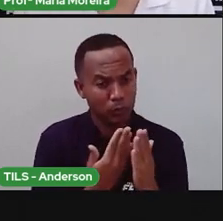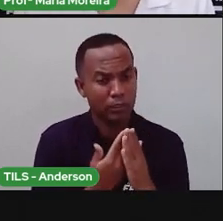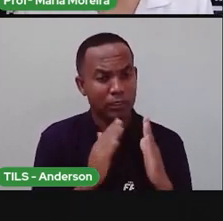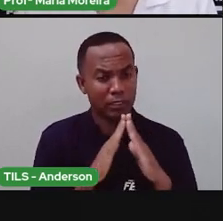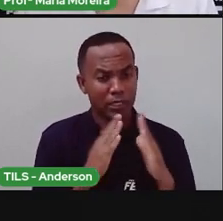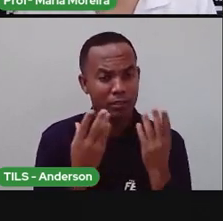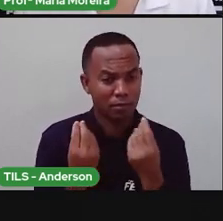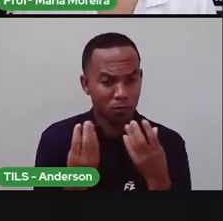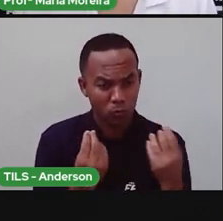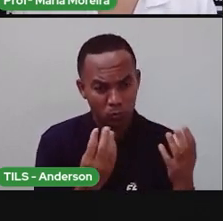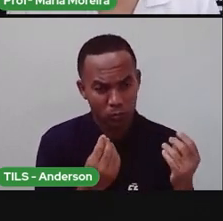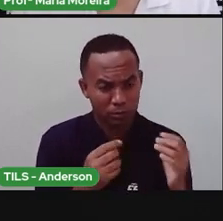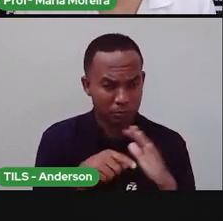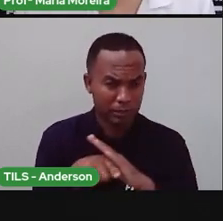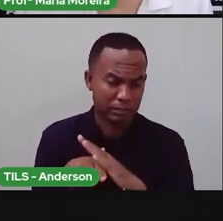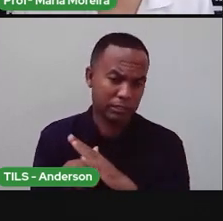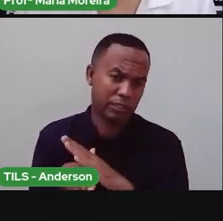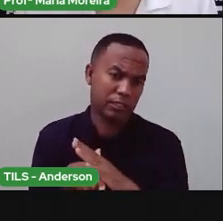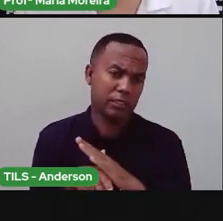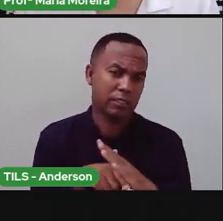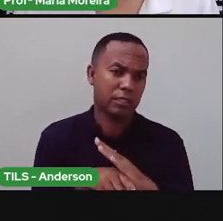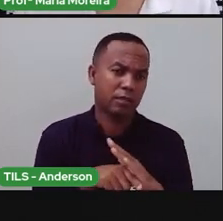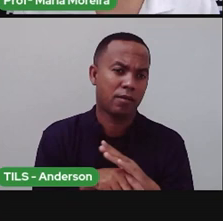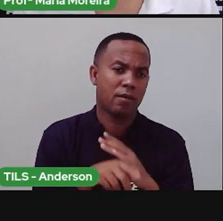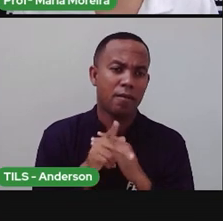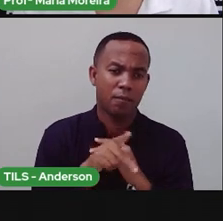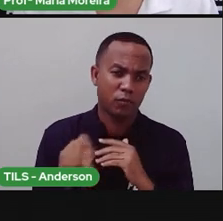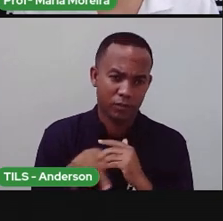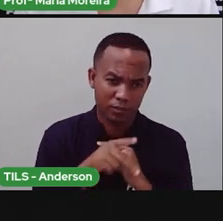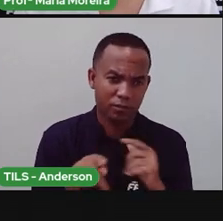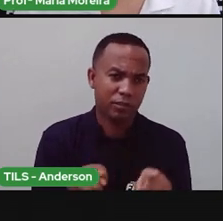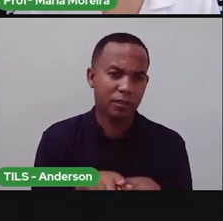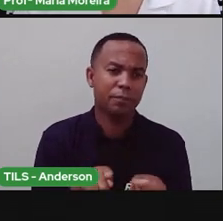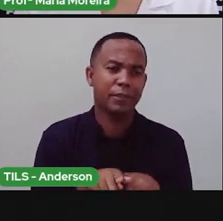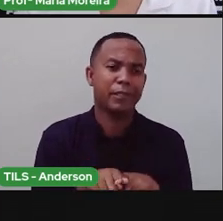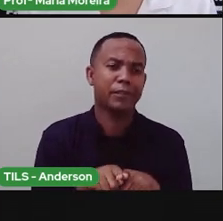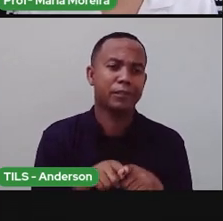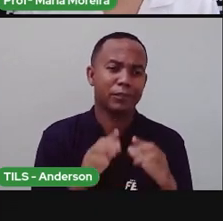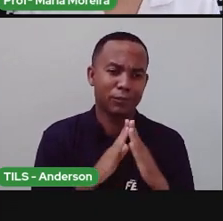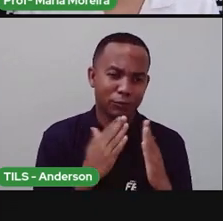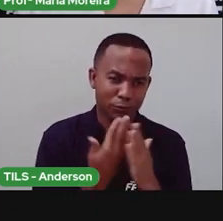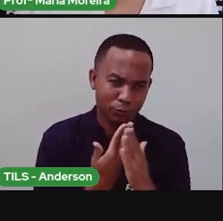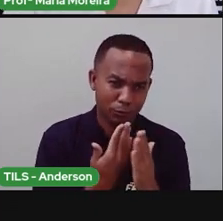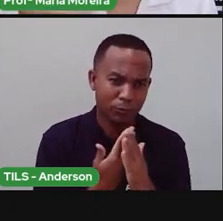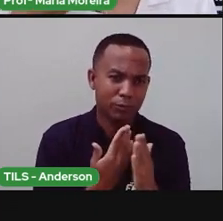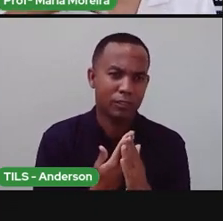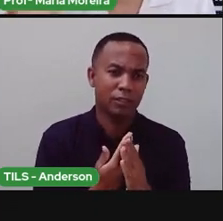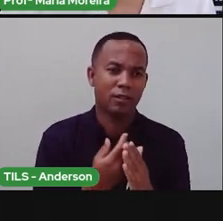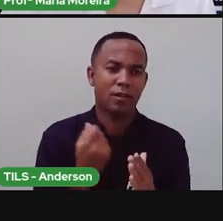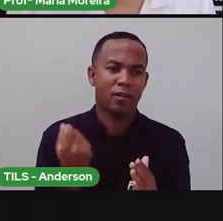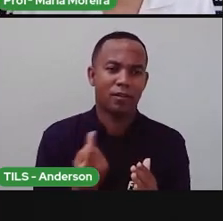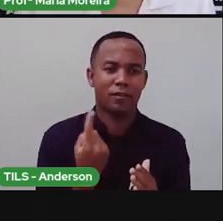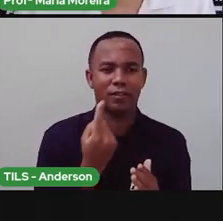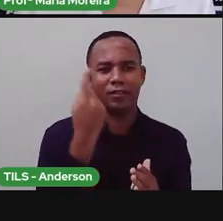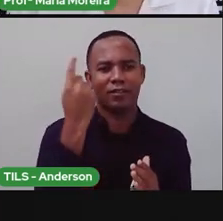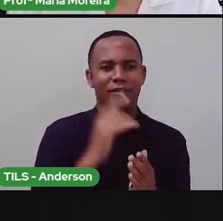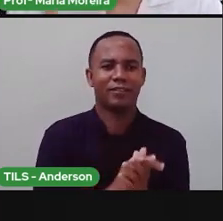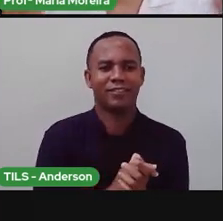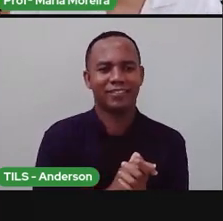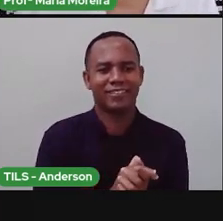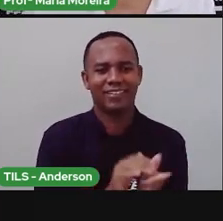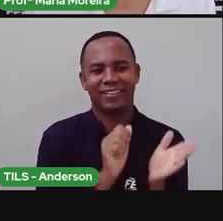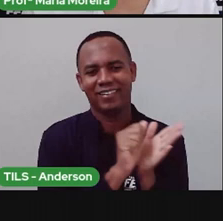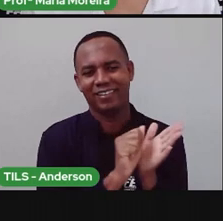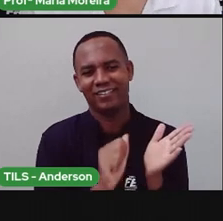estudar muito. E a gente estuda, porque professor a gente também estuda o tempo inteiro. Eu estudo, Anderson, vocês verem que Anderson é um aluno nota 10, o meu